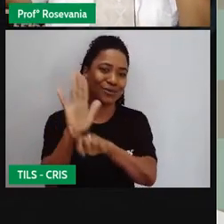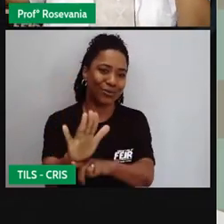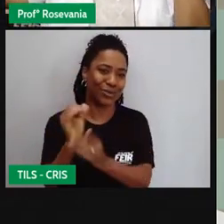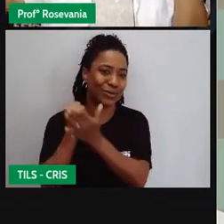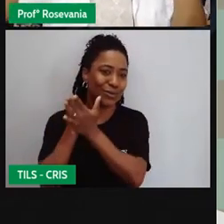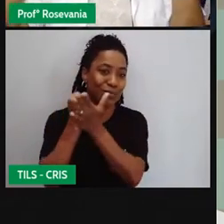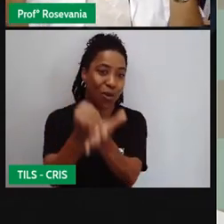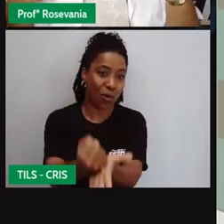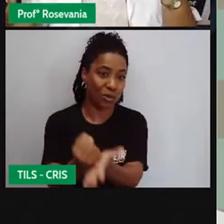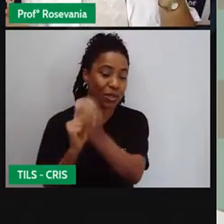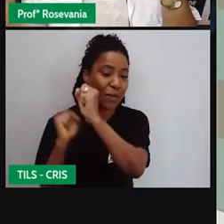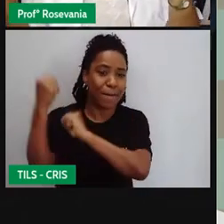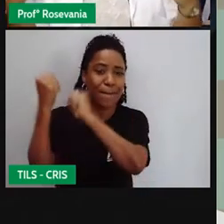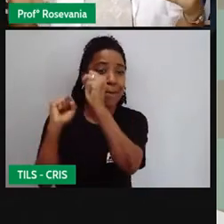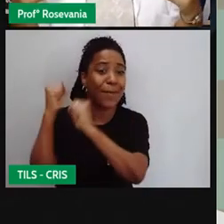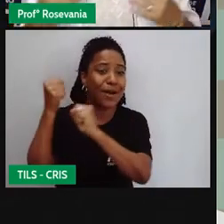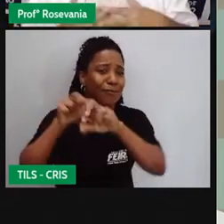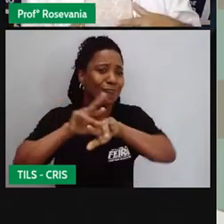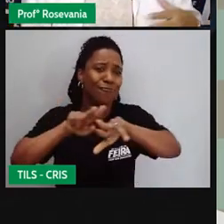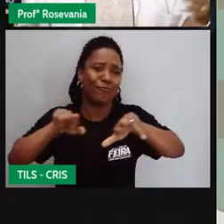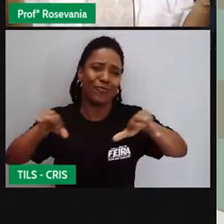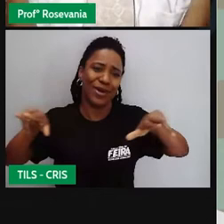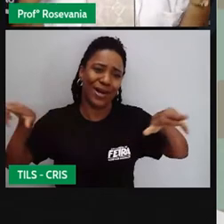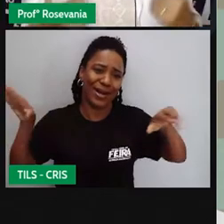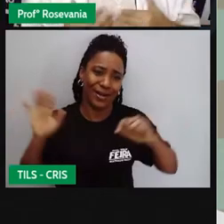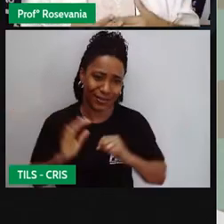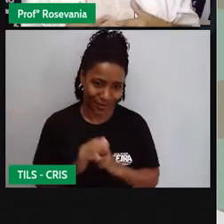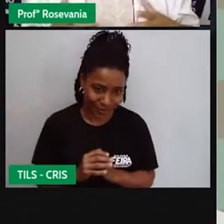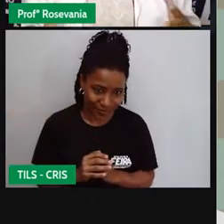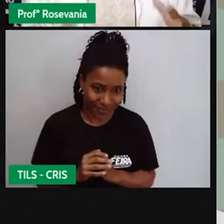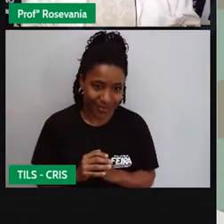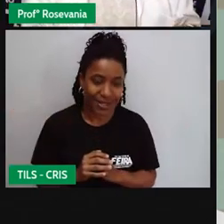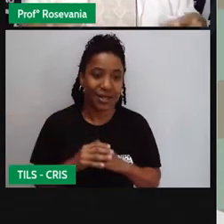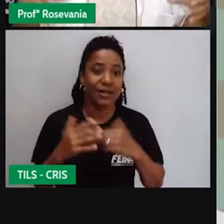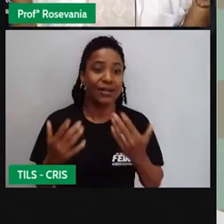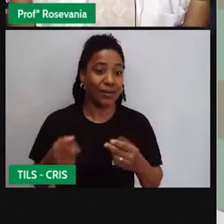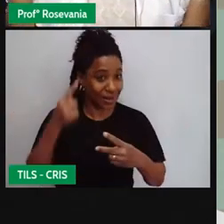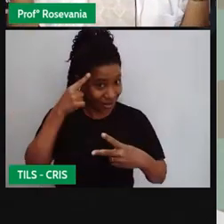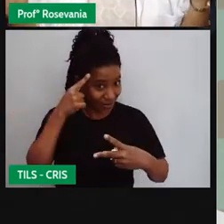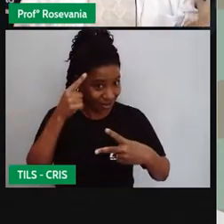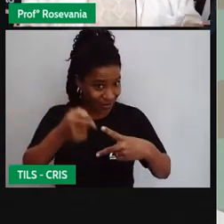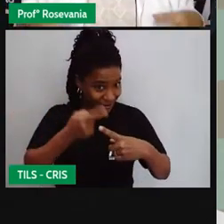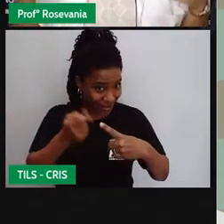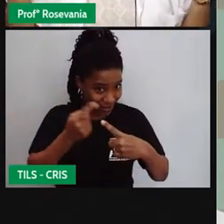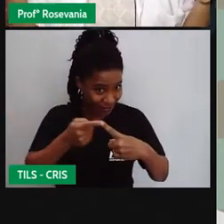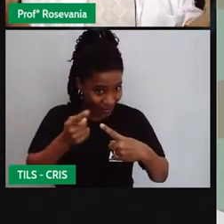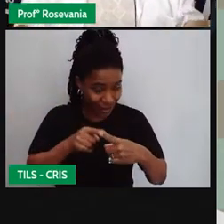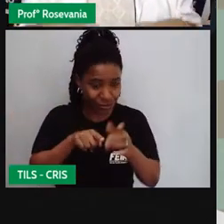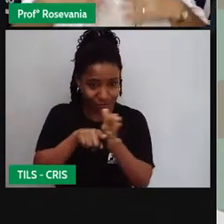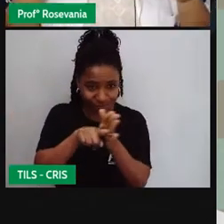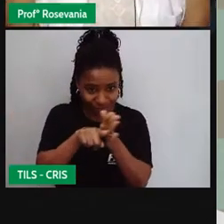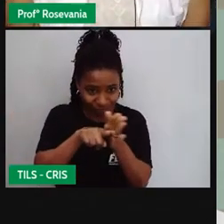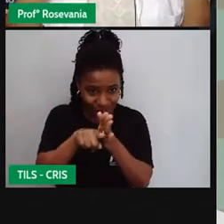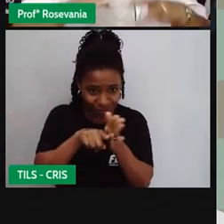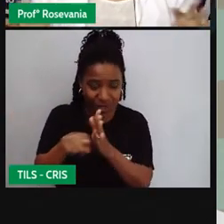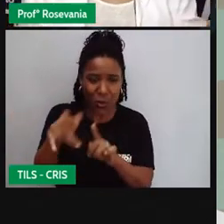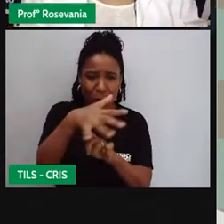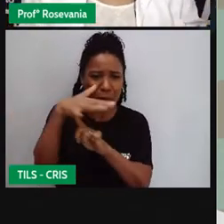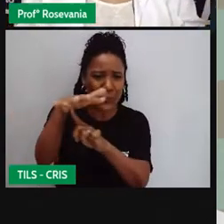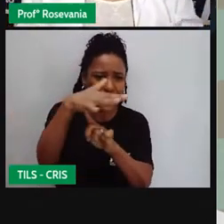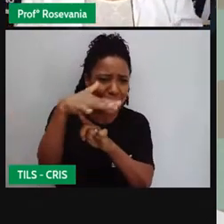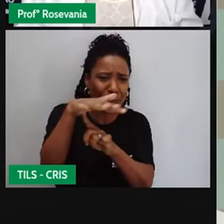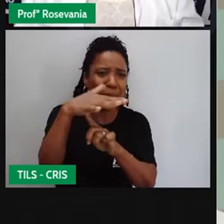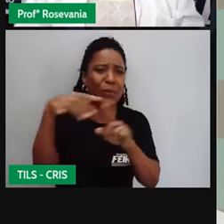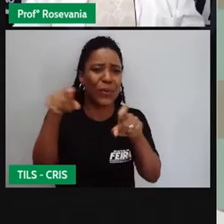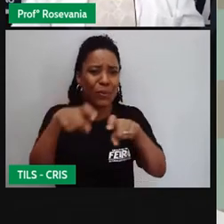maquinarias que eu já tinha adquirido lá, né? Antes da porteira. Computadores, drones, tudo que